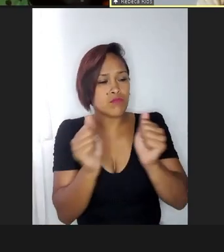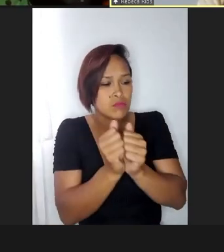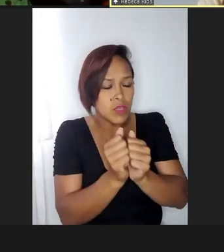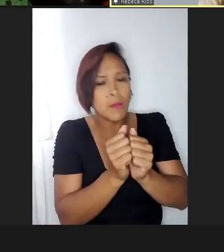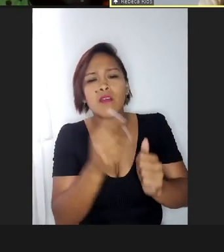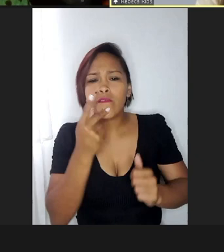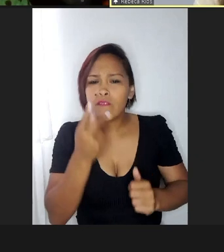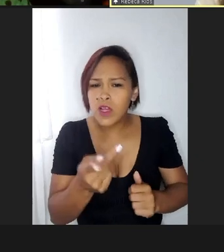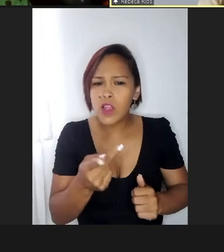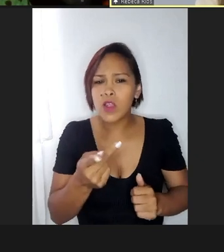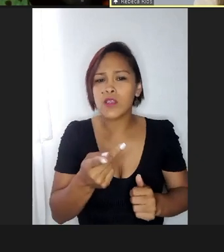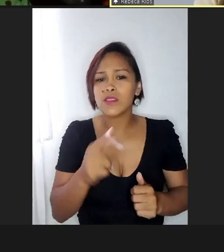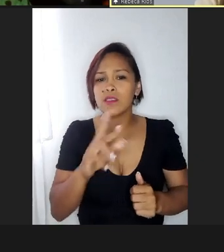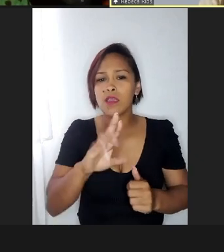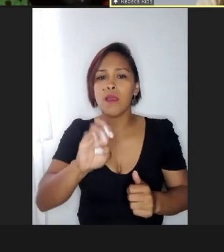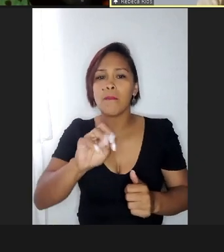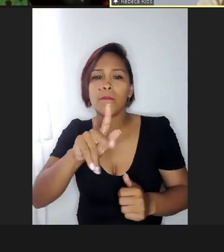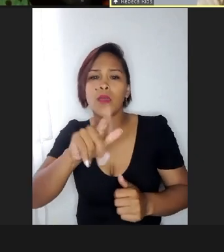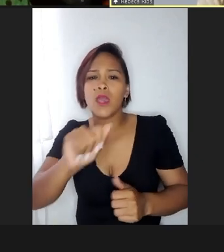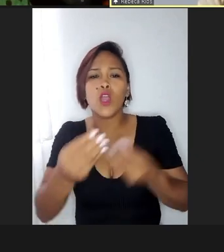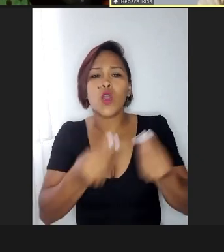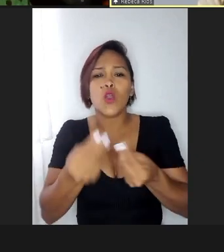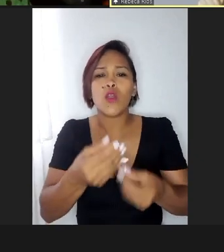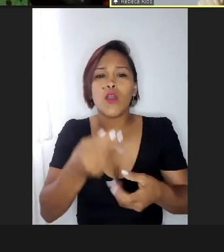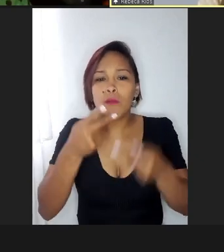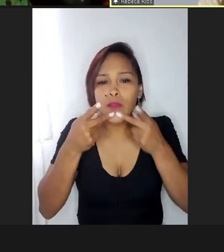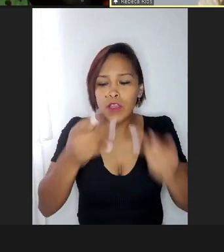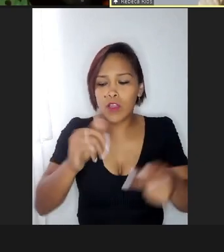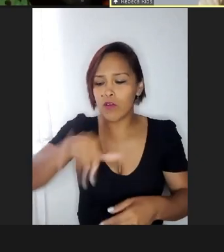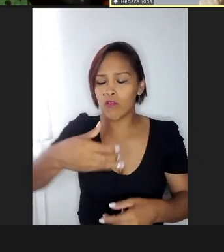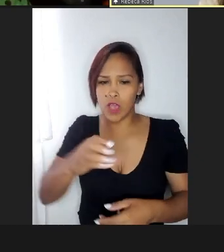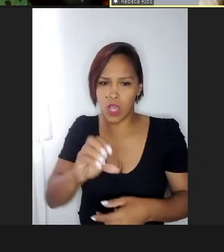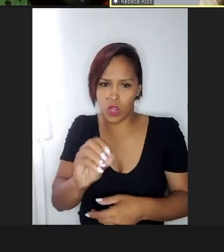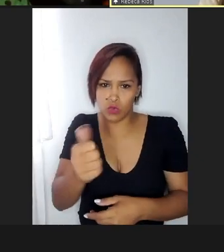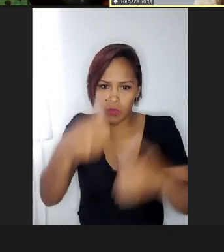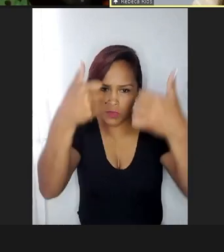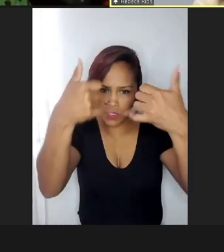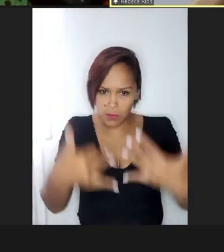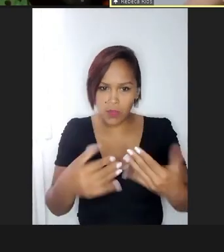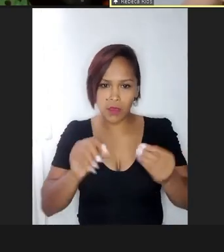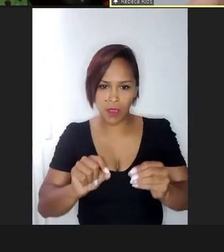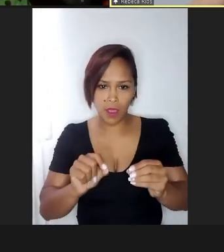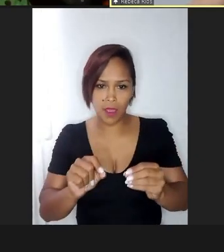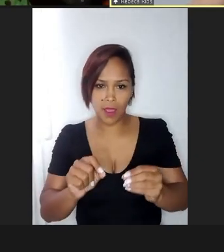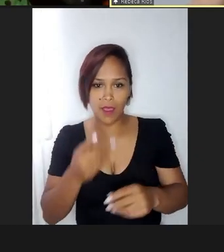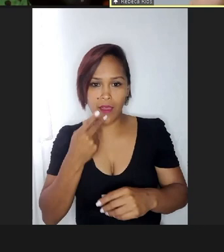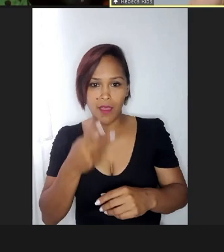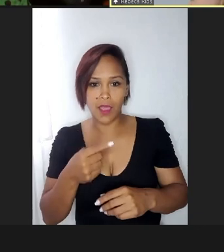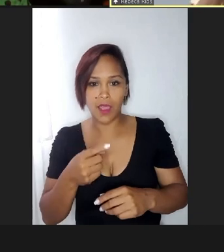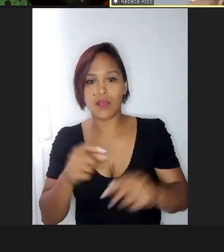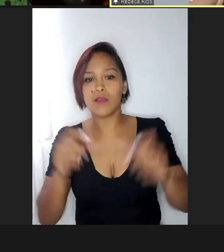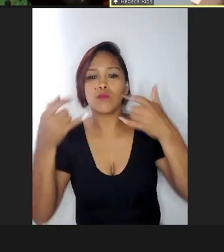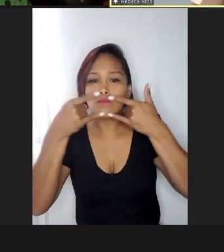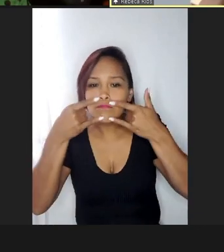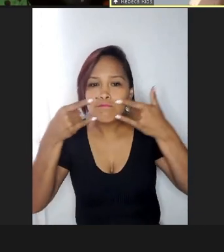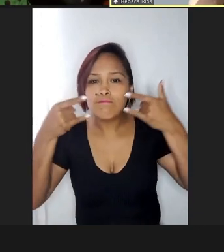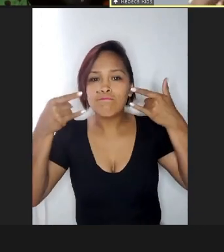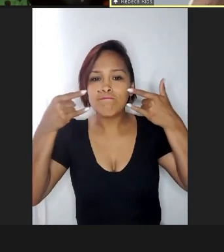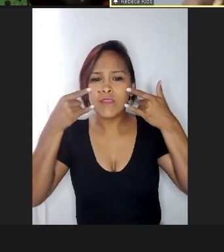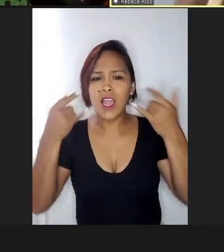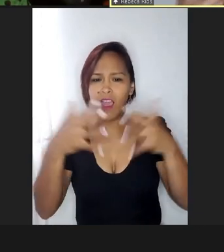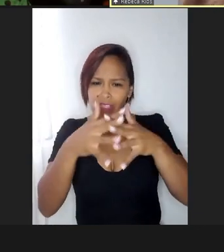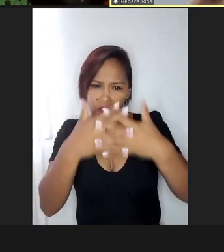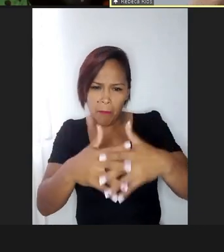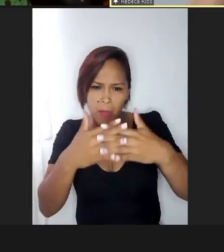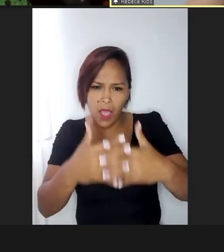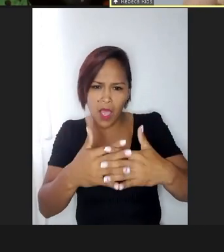Rebeca, como que eu falo com o João, me explica, eu estou usando máscara, isso atrapalha, aí eu